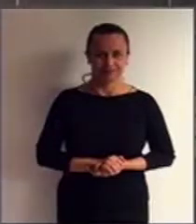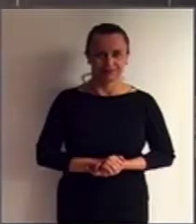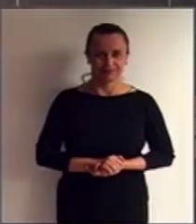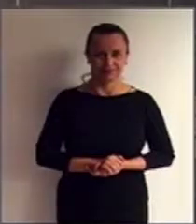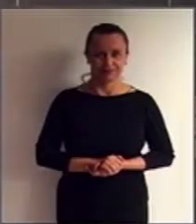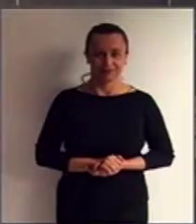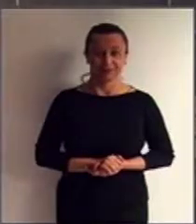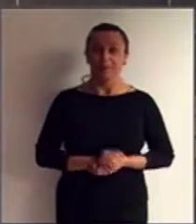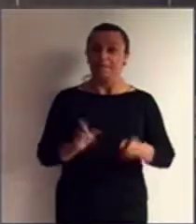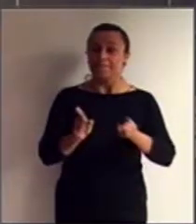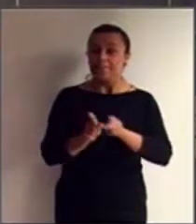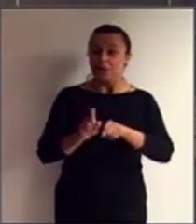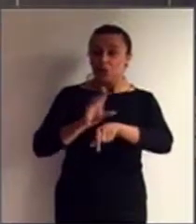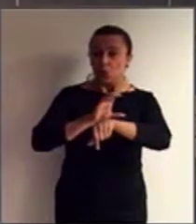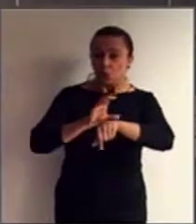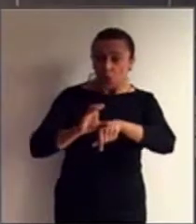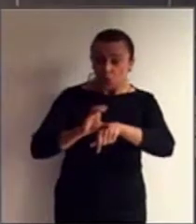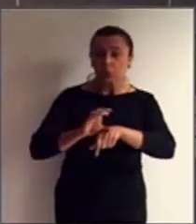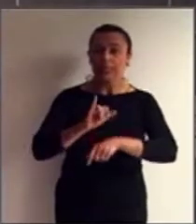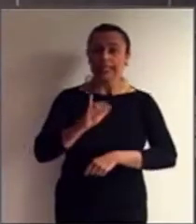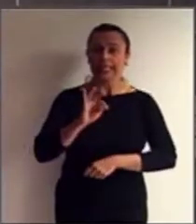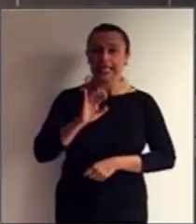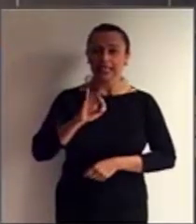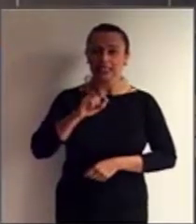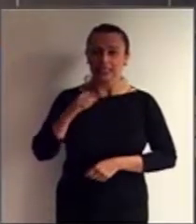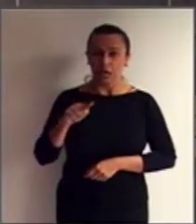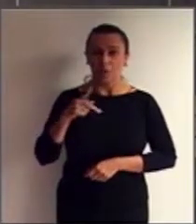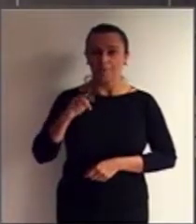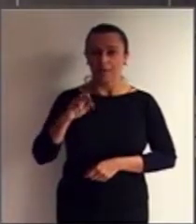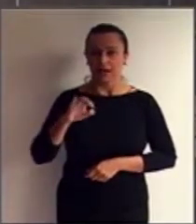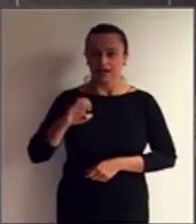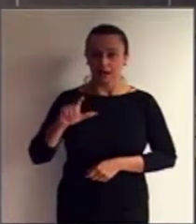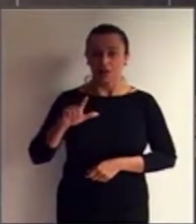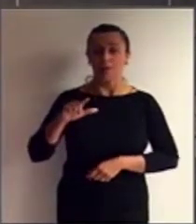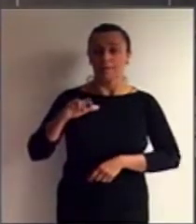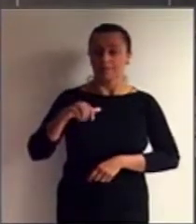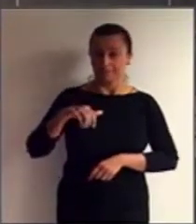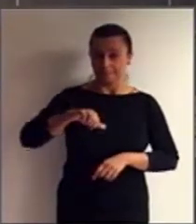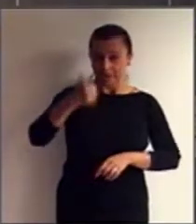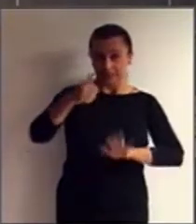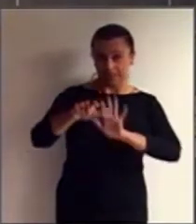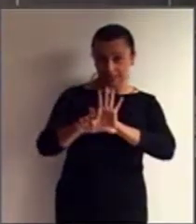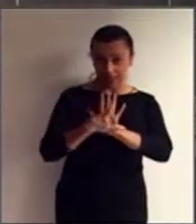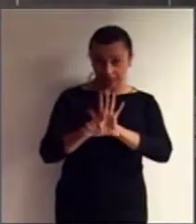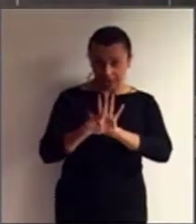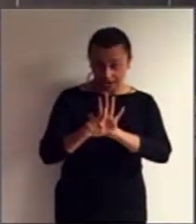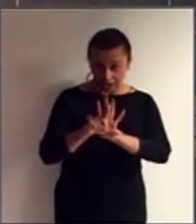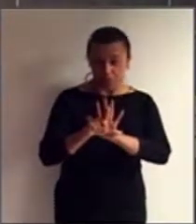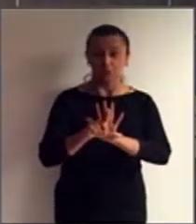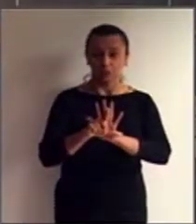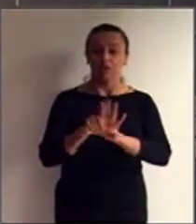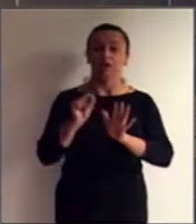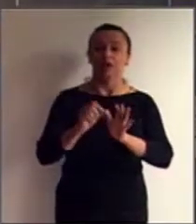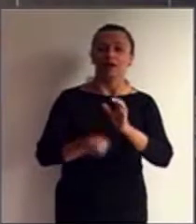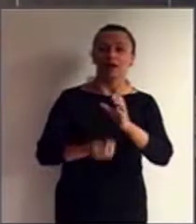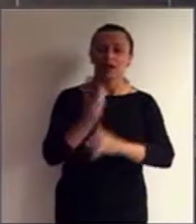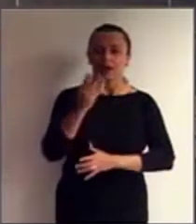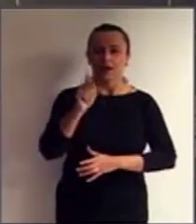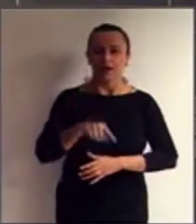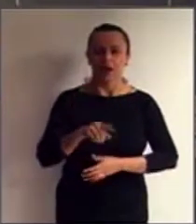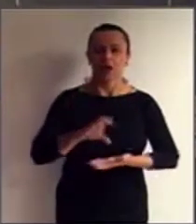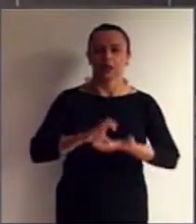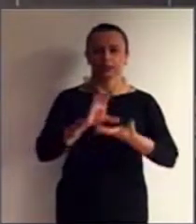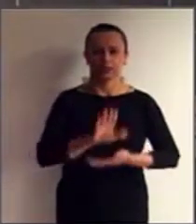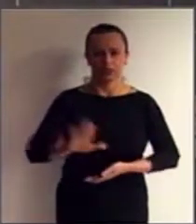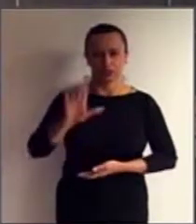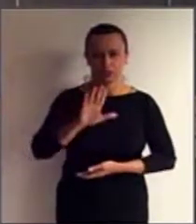Mini curso Interdição Parcial é Mais Legal, realizado no plenário do Conselho Nacional do Ministério Público. À